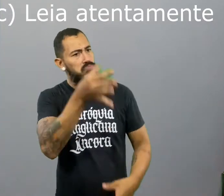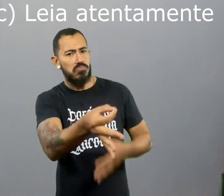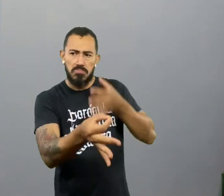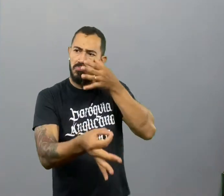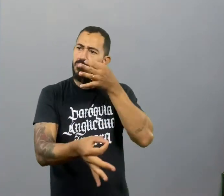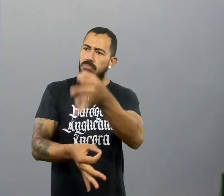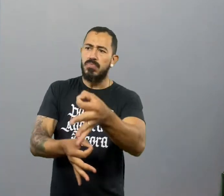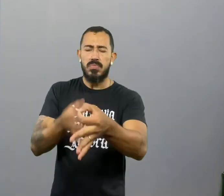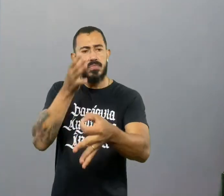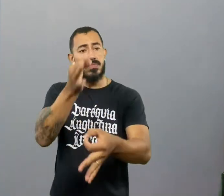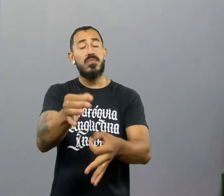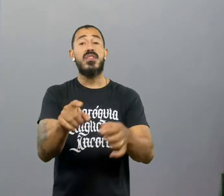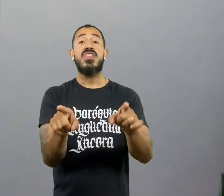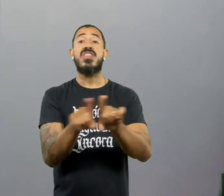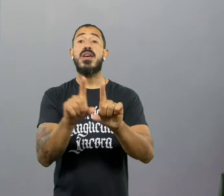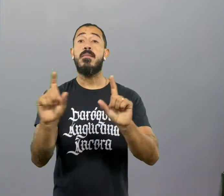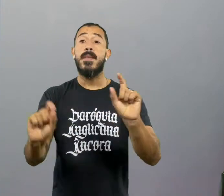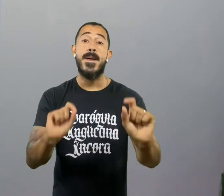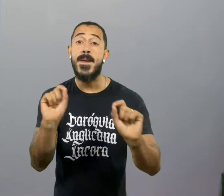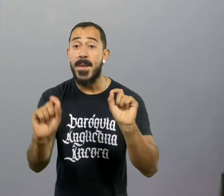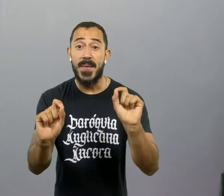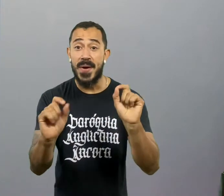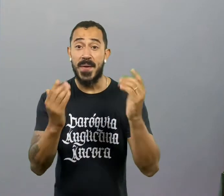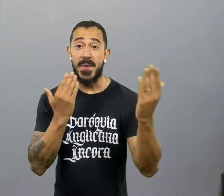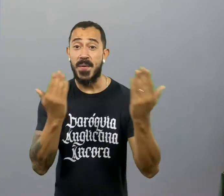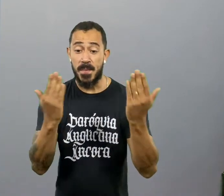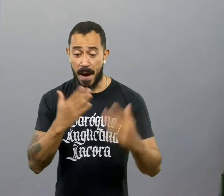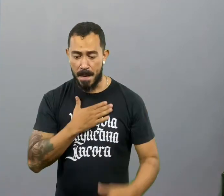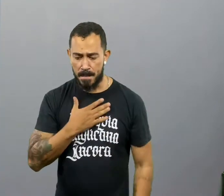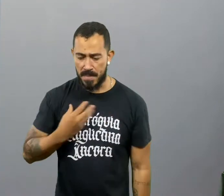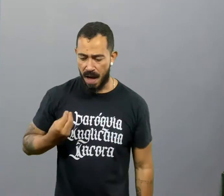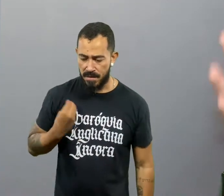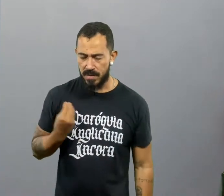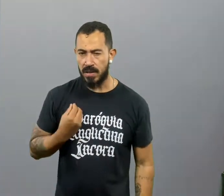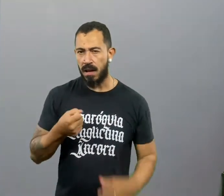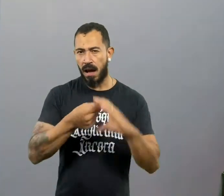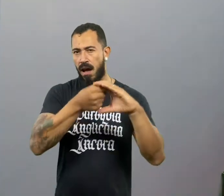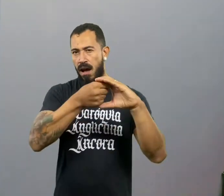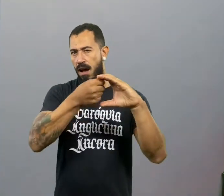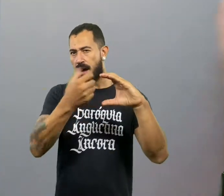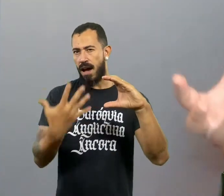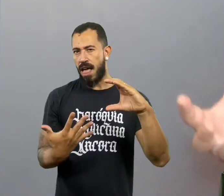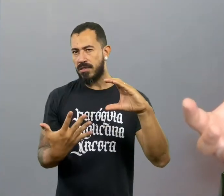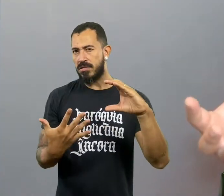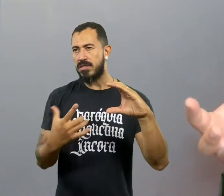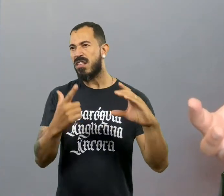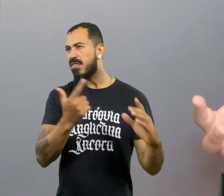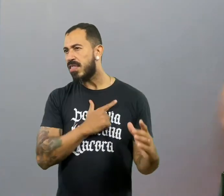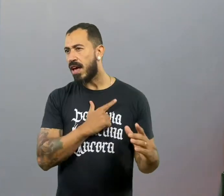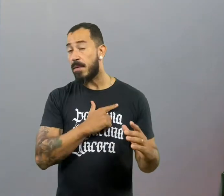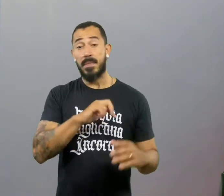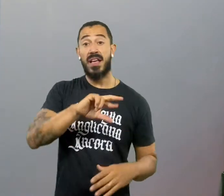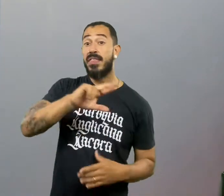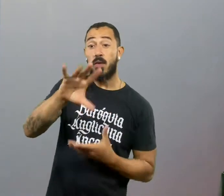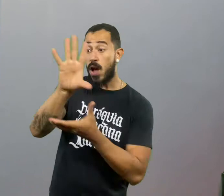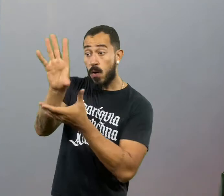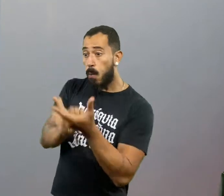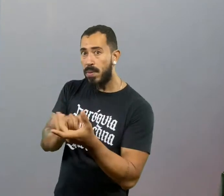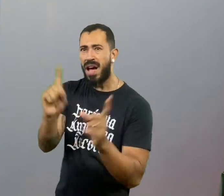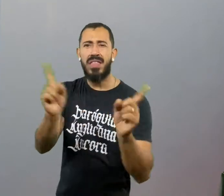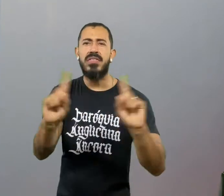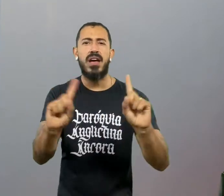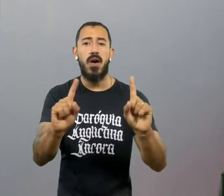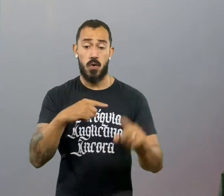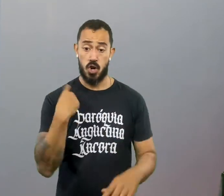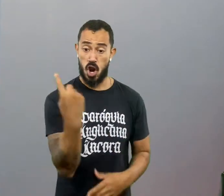analisa por elas também. Será que a minha história tem essas características? Não é imitar a vida de outra pessoa. Eu imito a vida de Cristo,